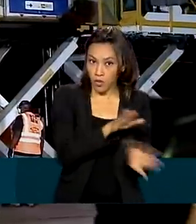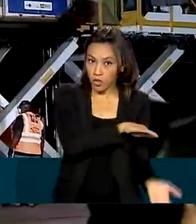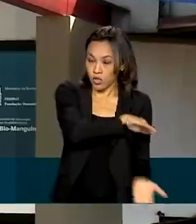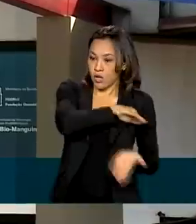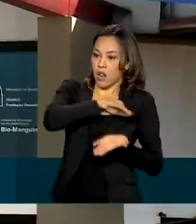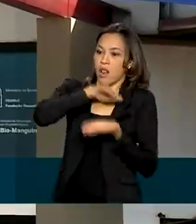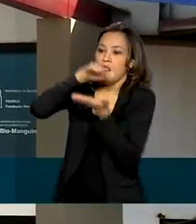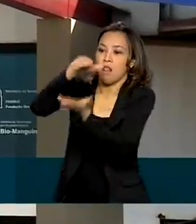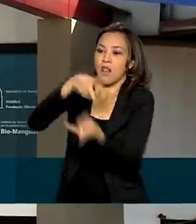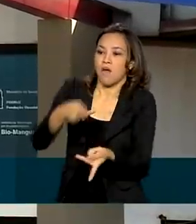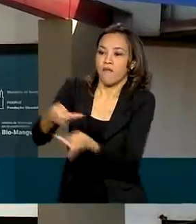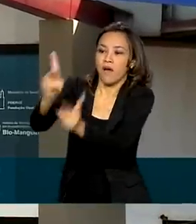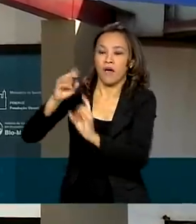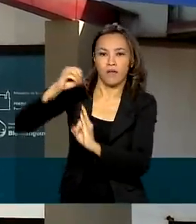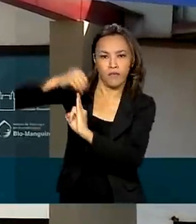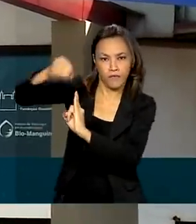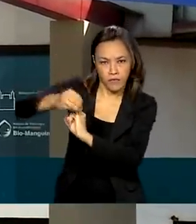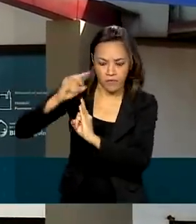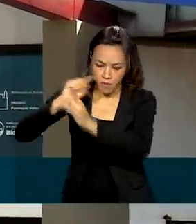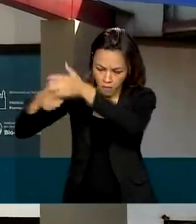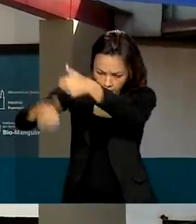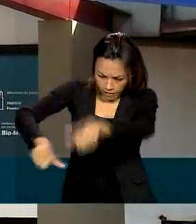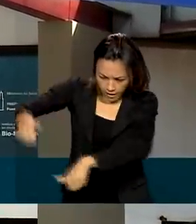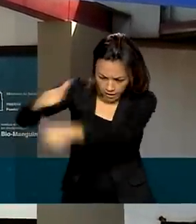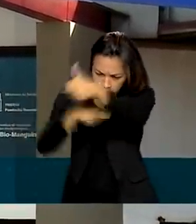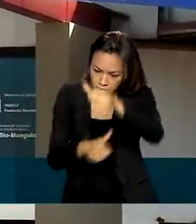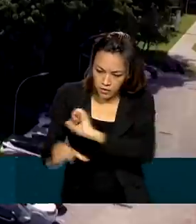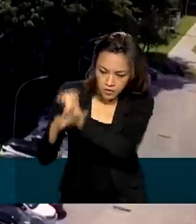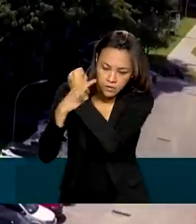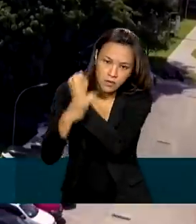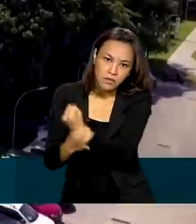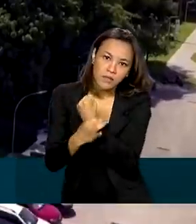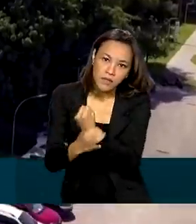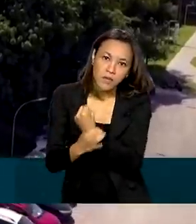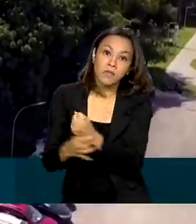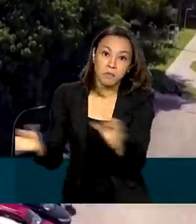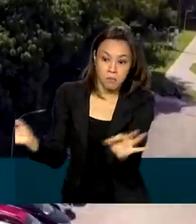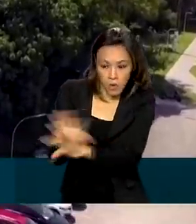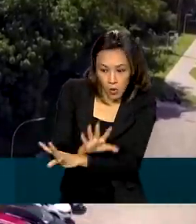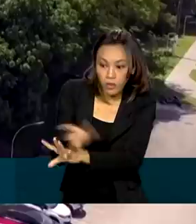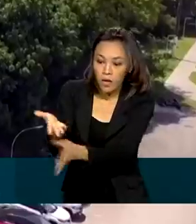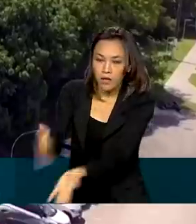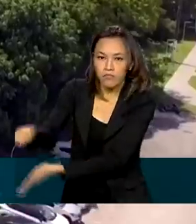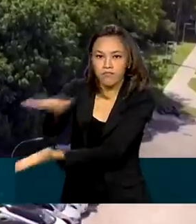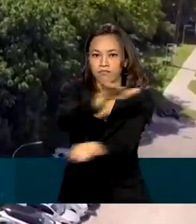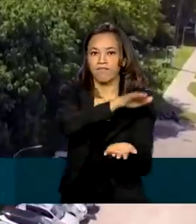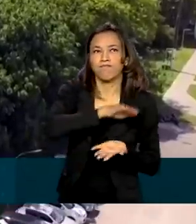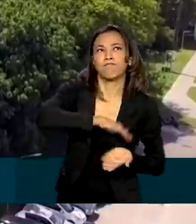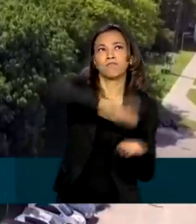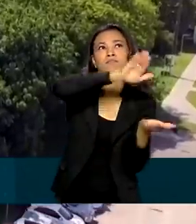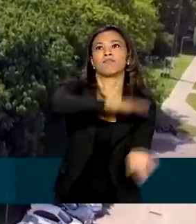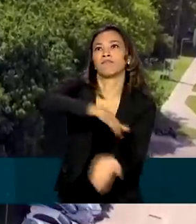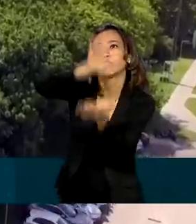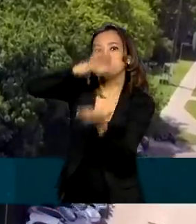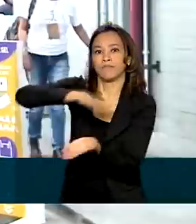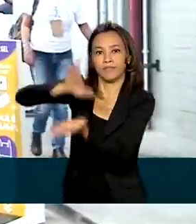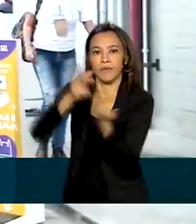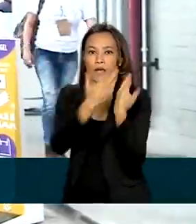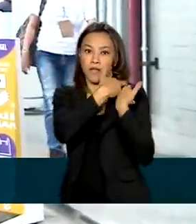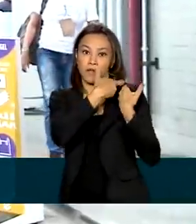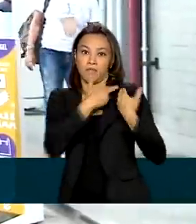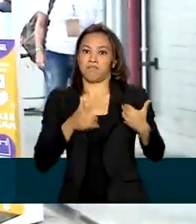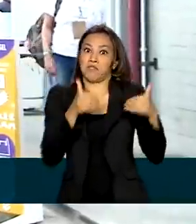onde passaram por uma avaliação de segurança e de lá partiram para a distribuição, feita pelo Ministério da Saúde.